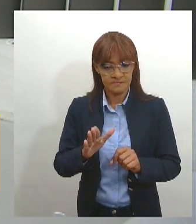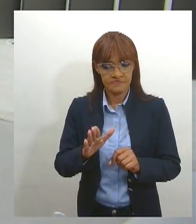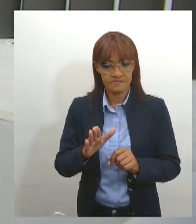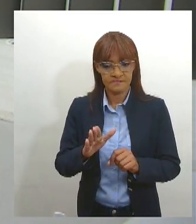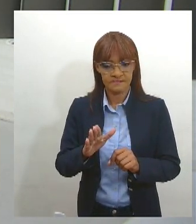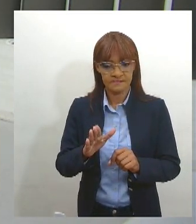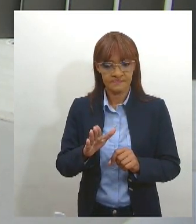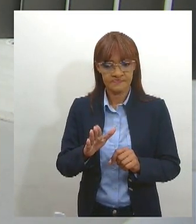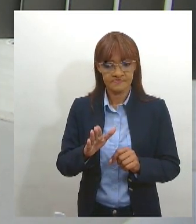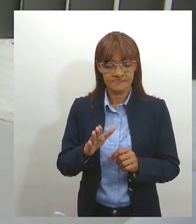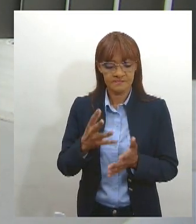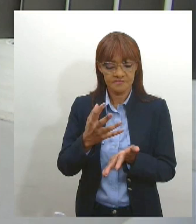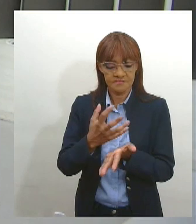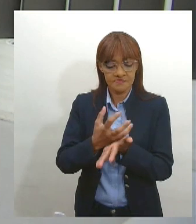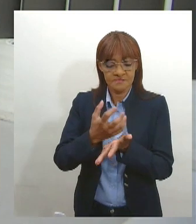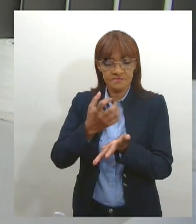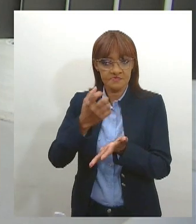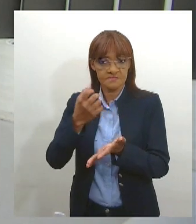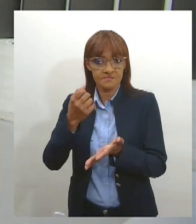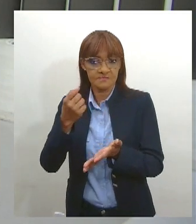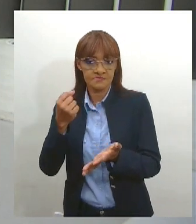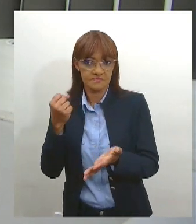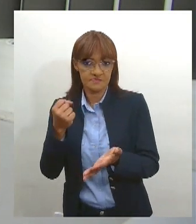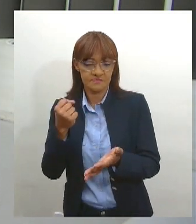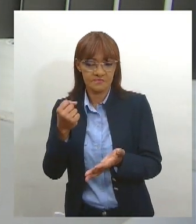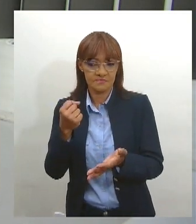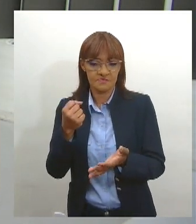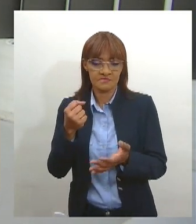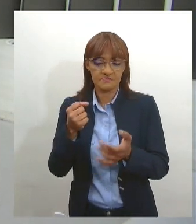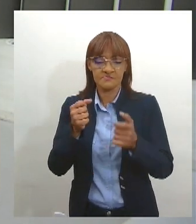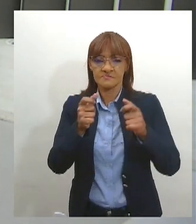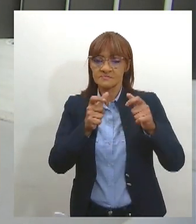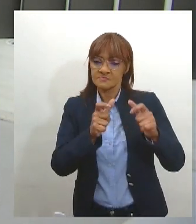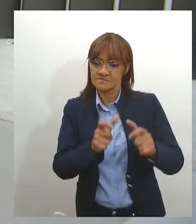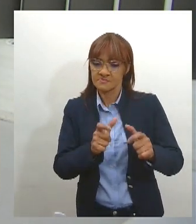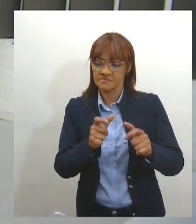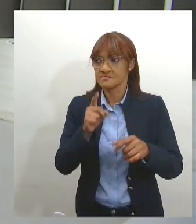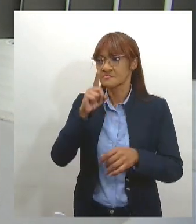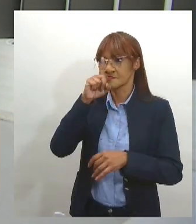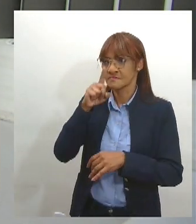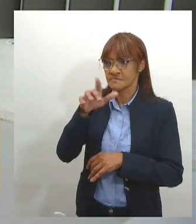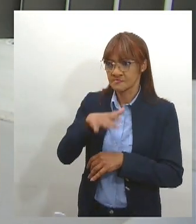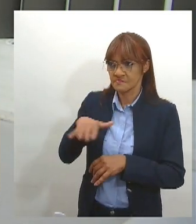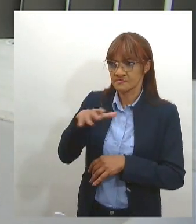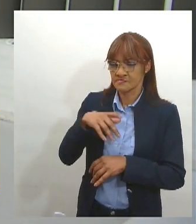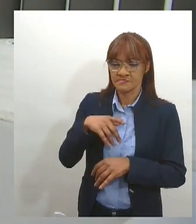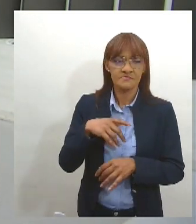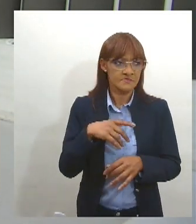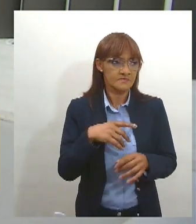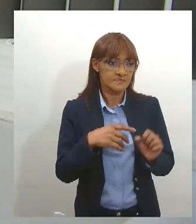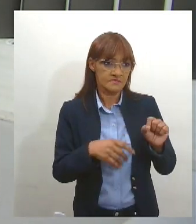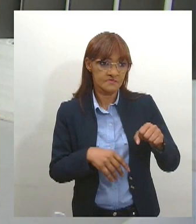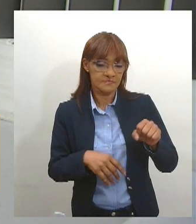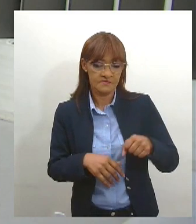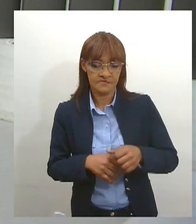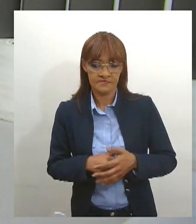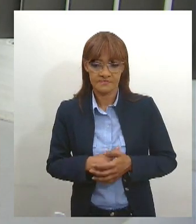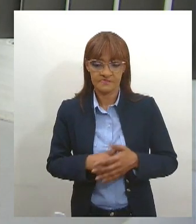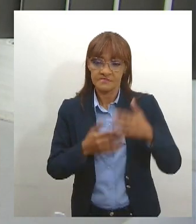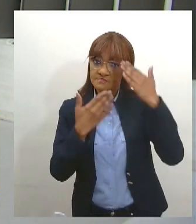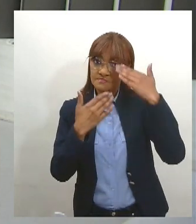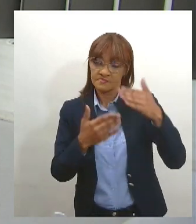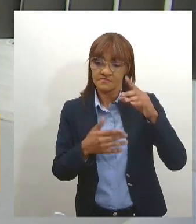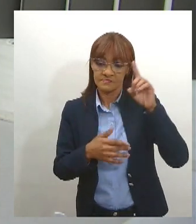resgatada desse ambiente nocivo e perigoso. Exatamente, né? Graças a Deus, agora, a tem,